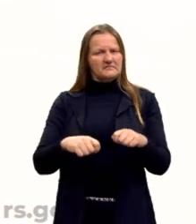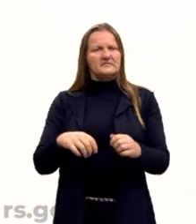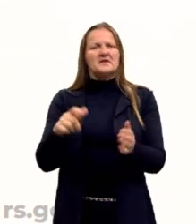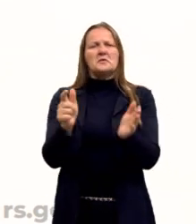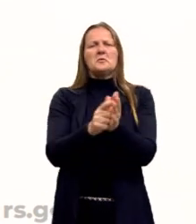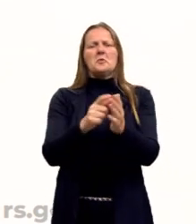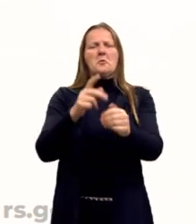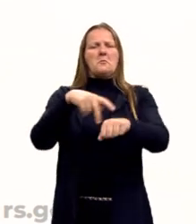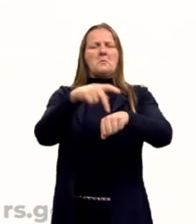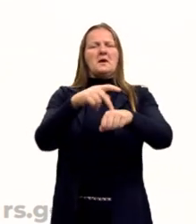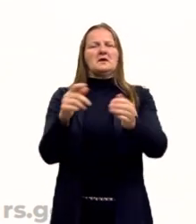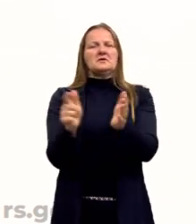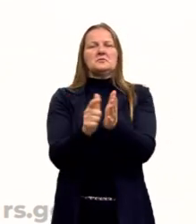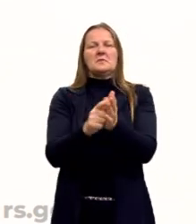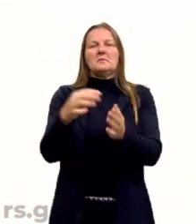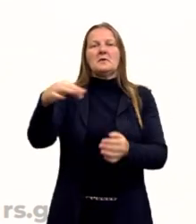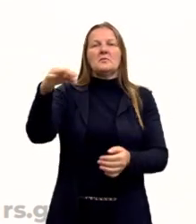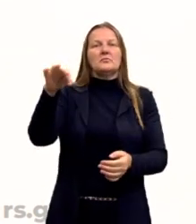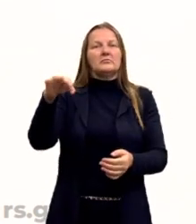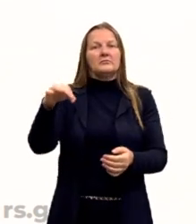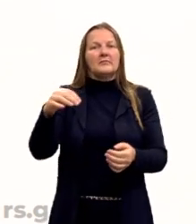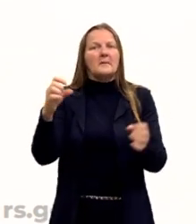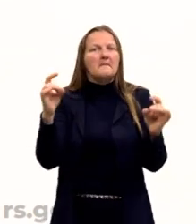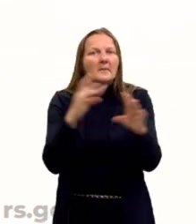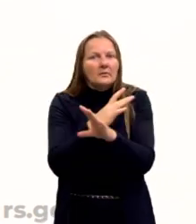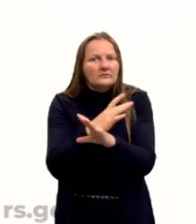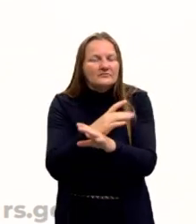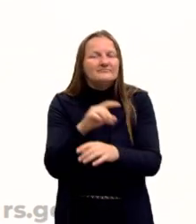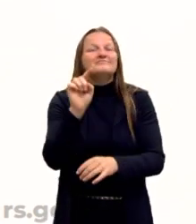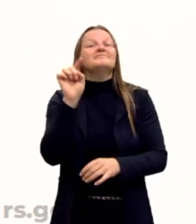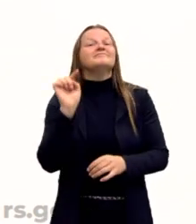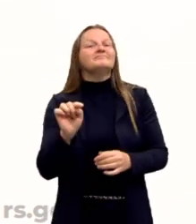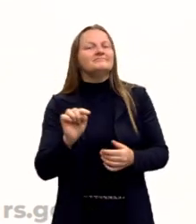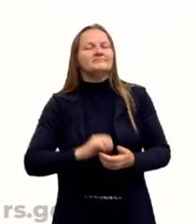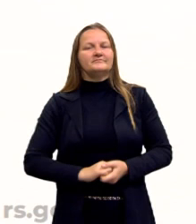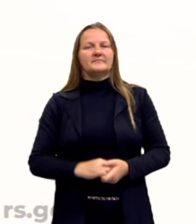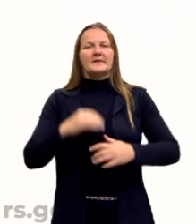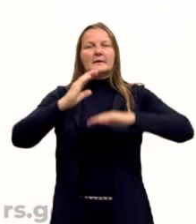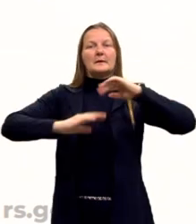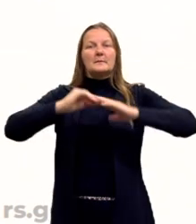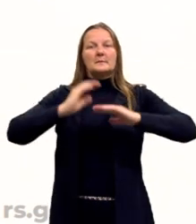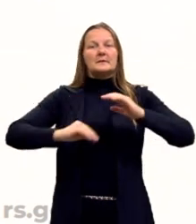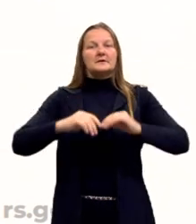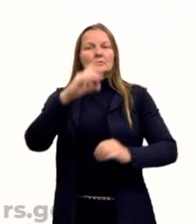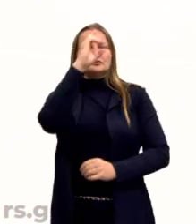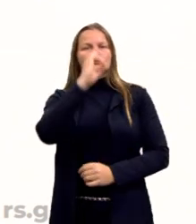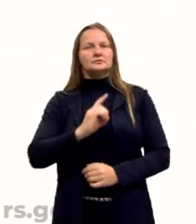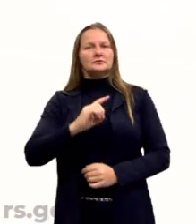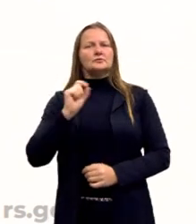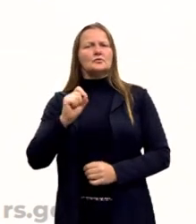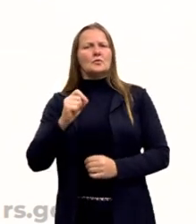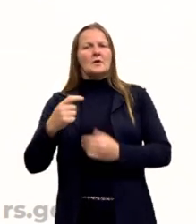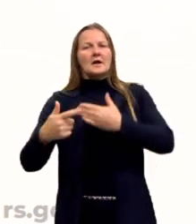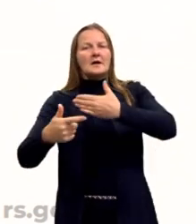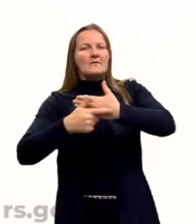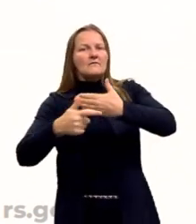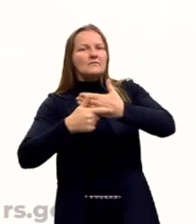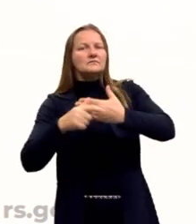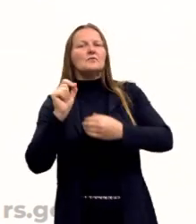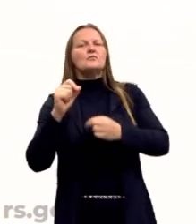papel, e ocorre isso de fato? A aplicação dos direitos compete a quem?